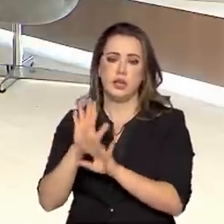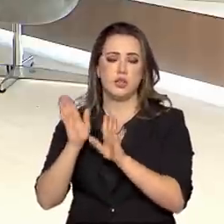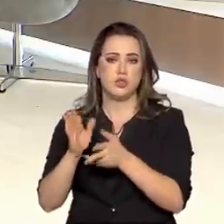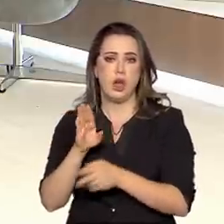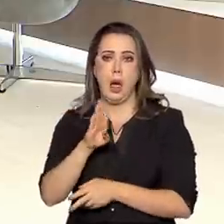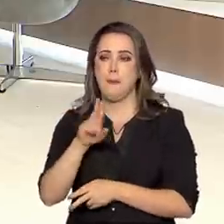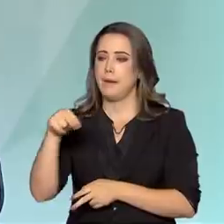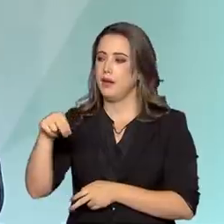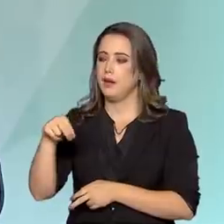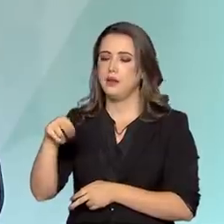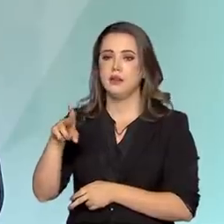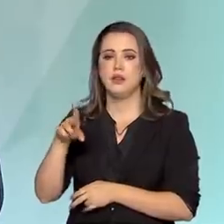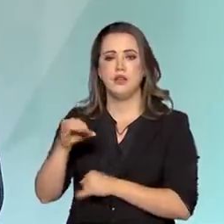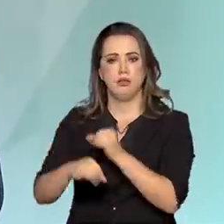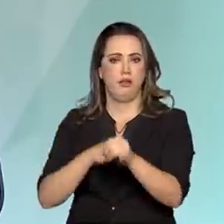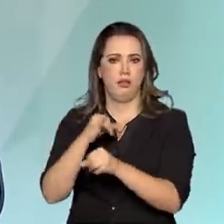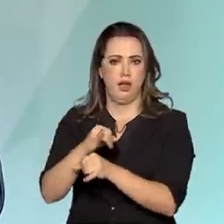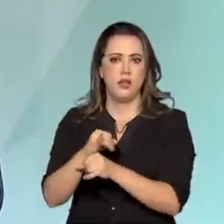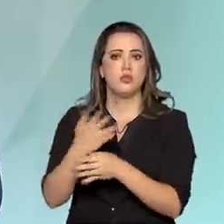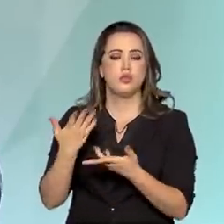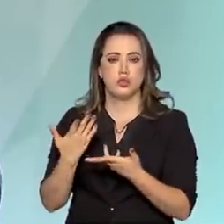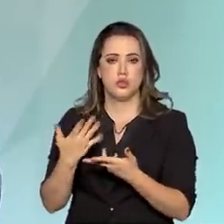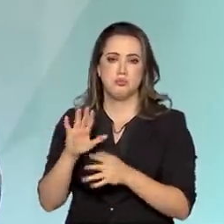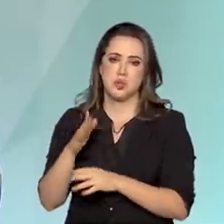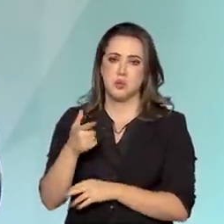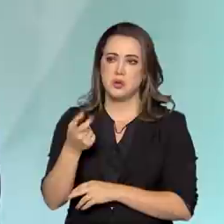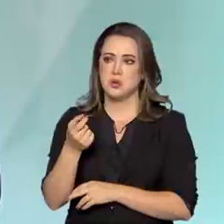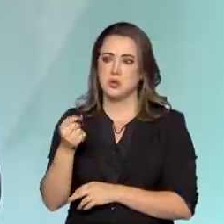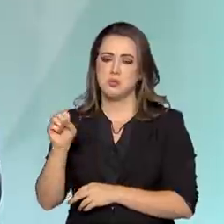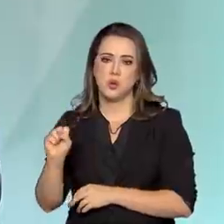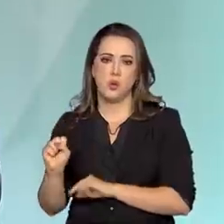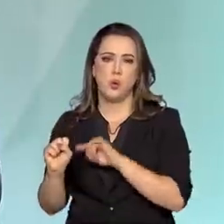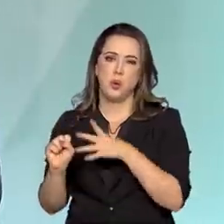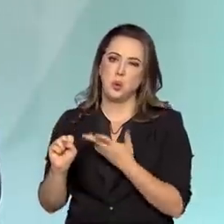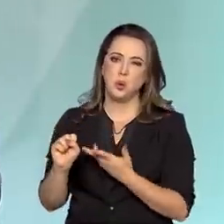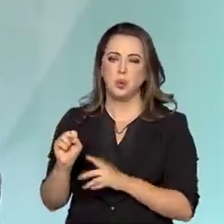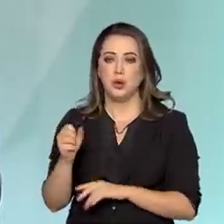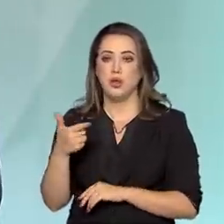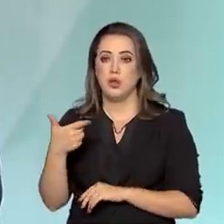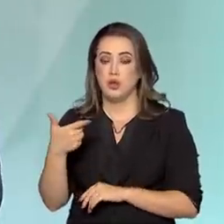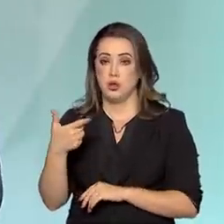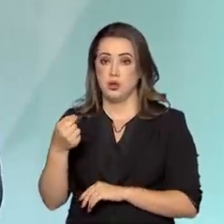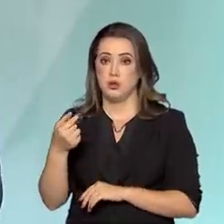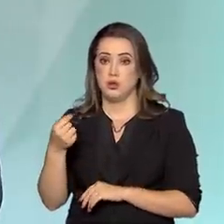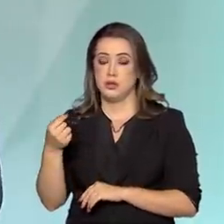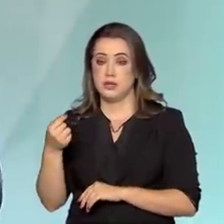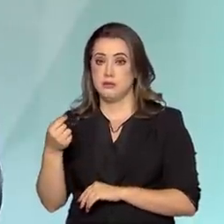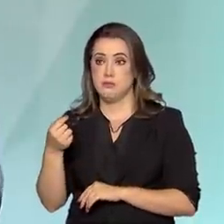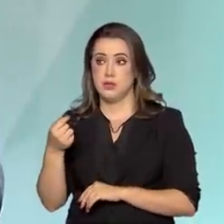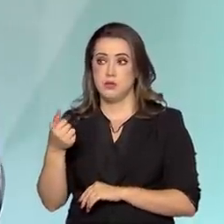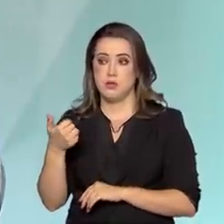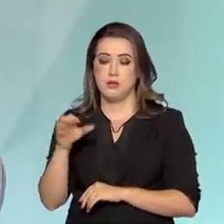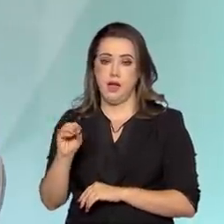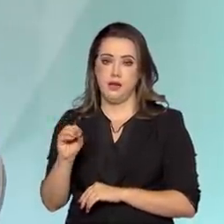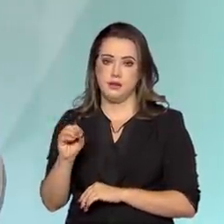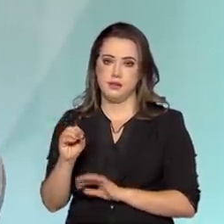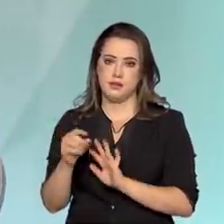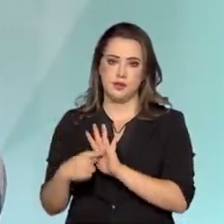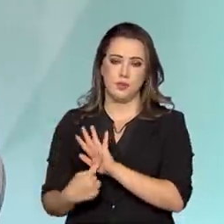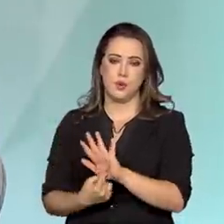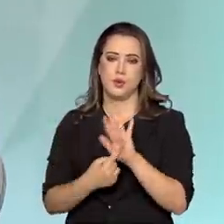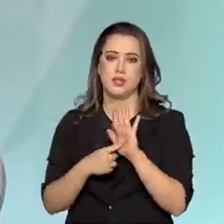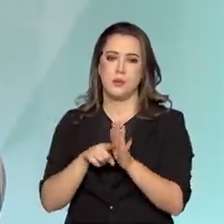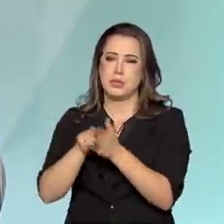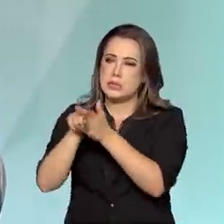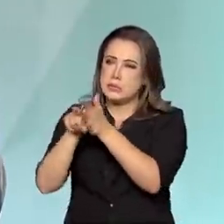surge aí perto de 2008, 2010, mas ela ainda assim, ela faz um trabalho mais voltado a pesquisadores, ou seja,